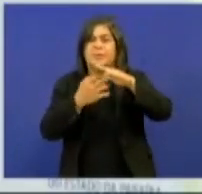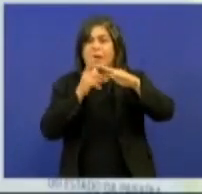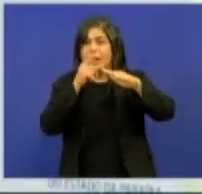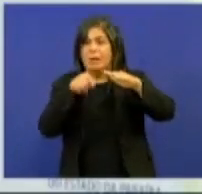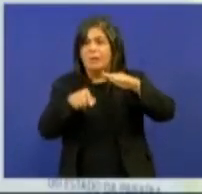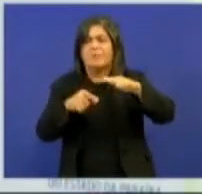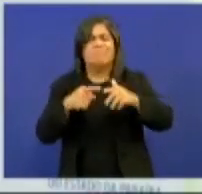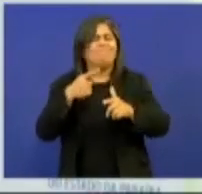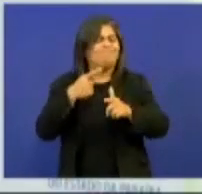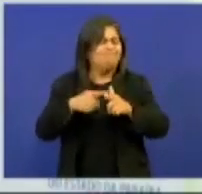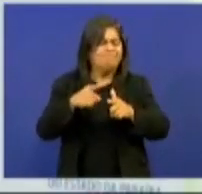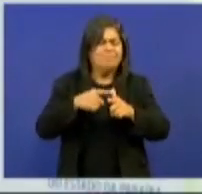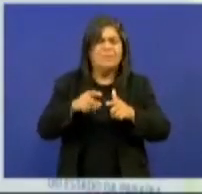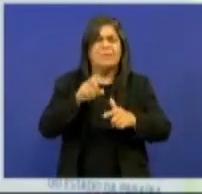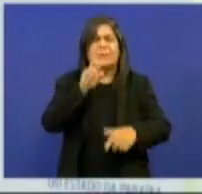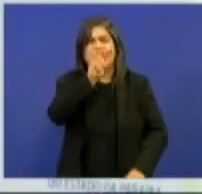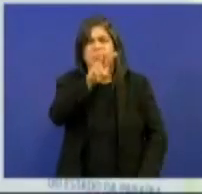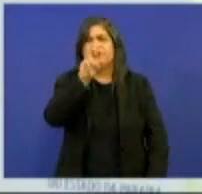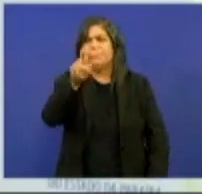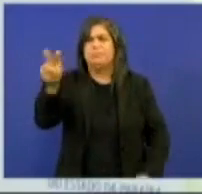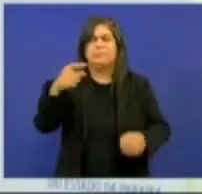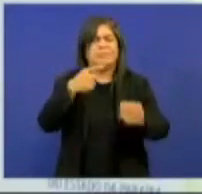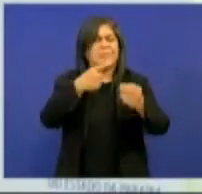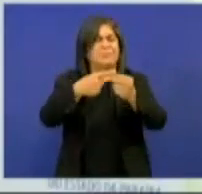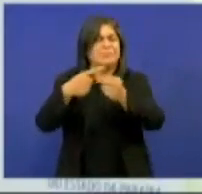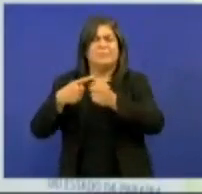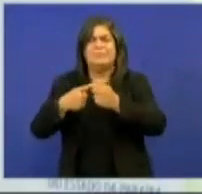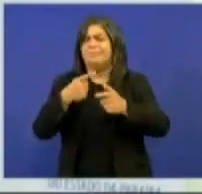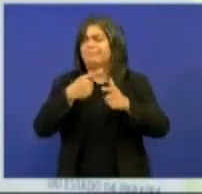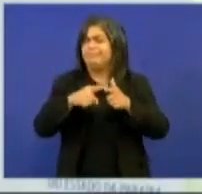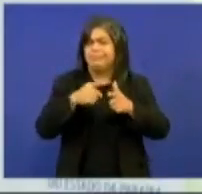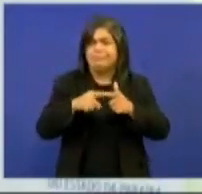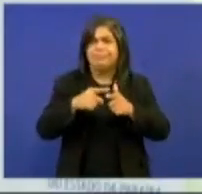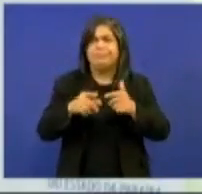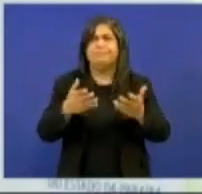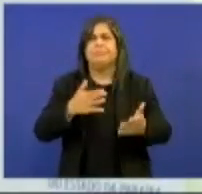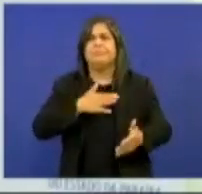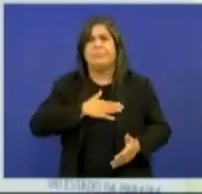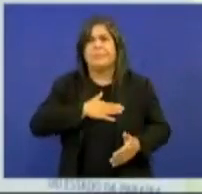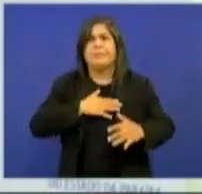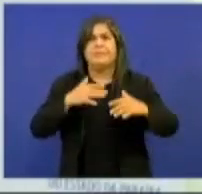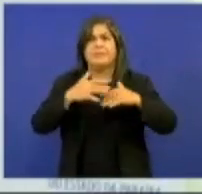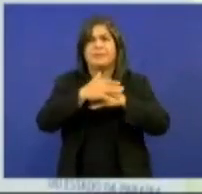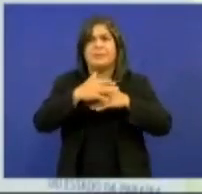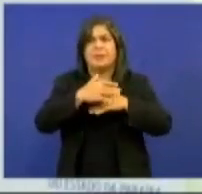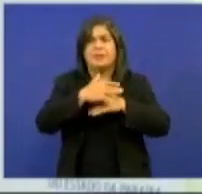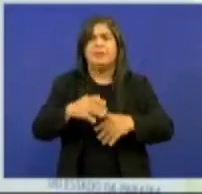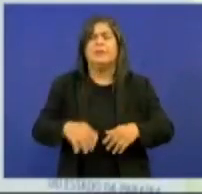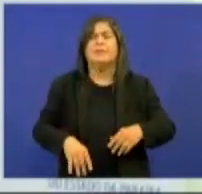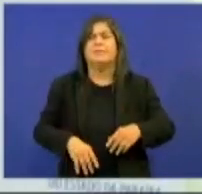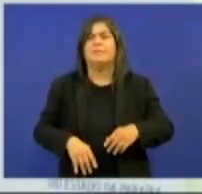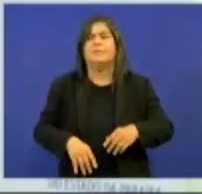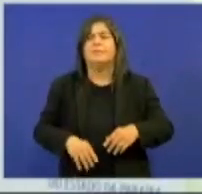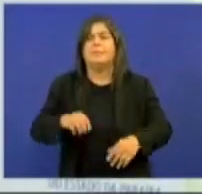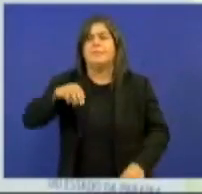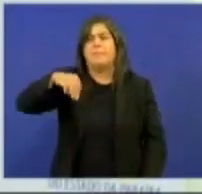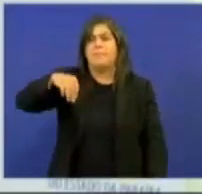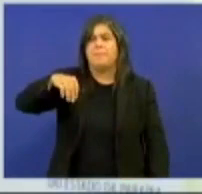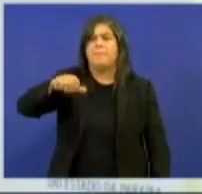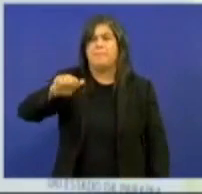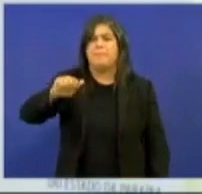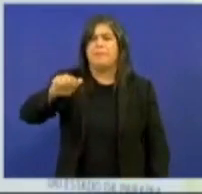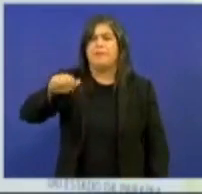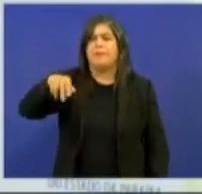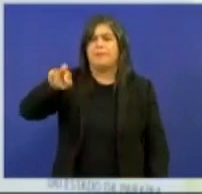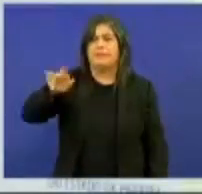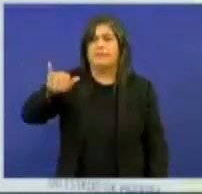se tornando corriqueira em diversos municípios e agora na minha querida cidade de Manaíra, a cidade